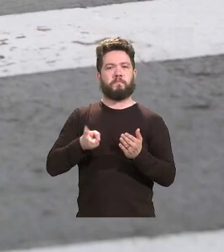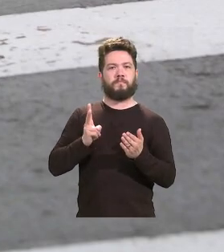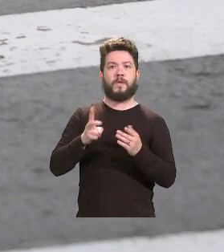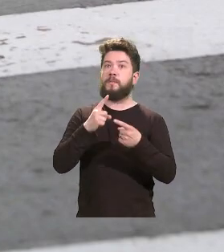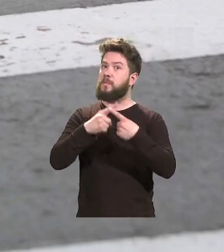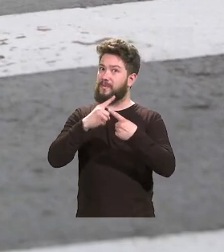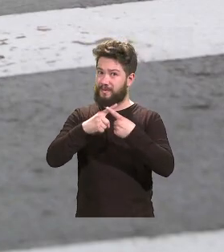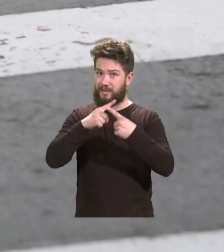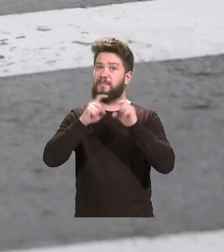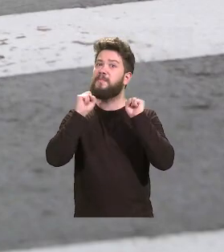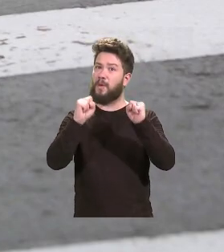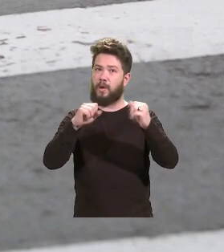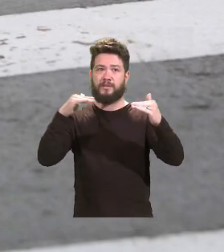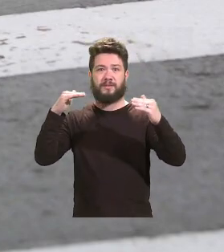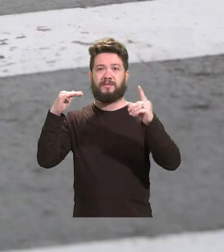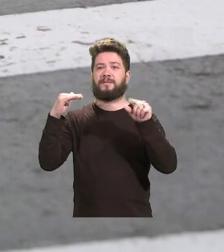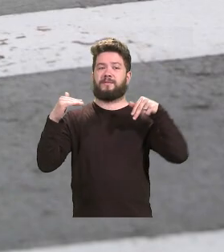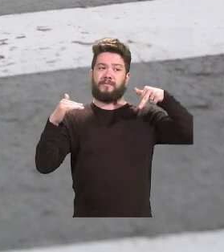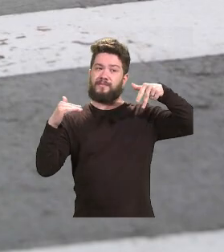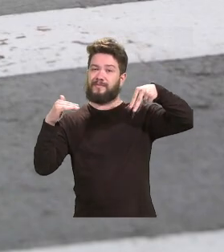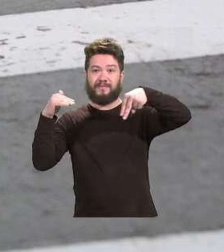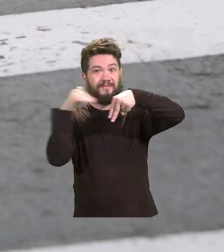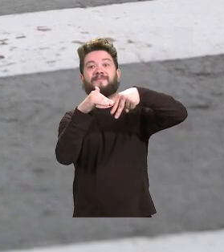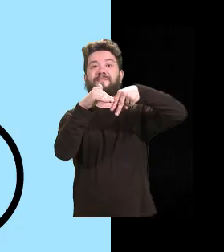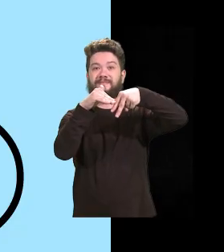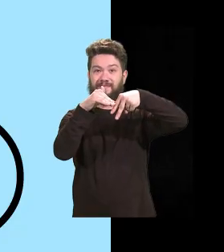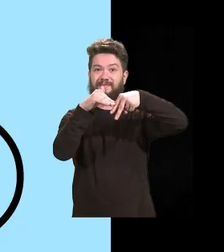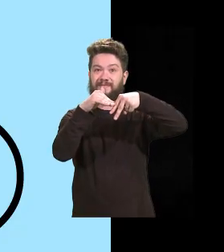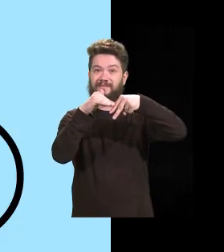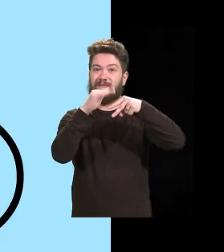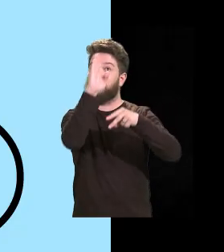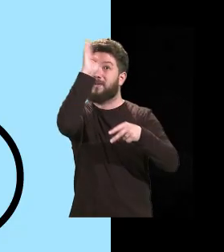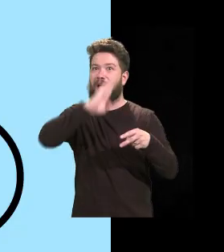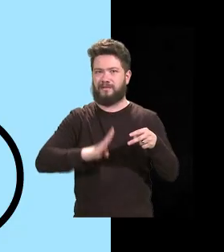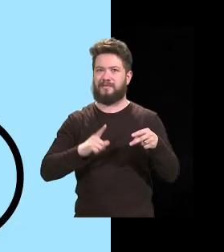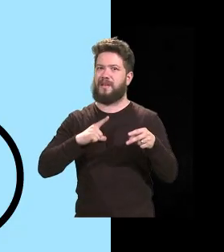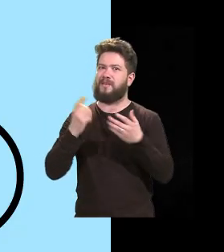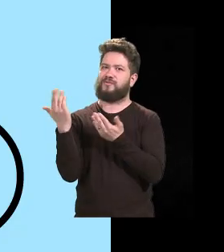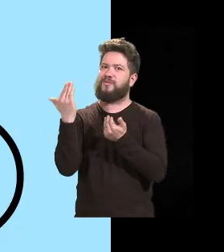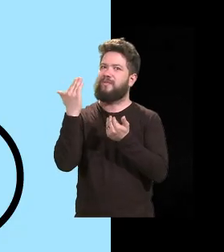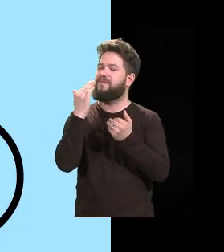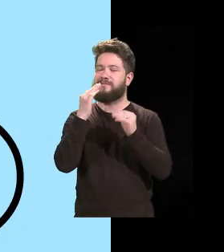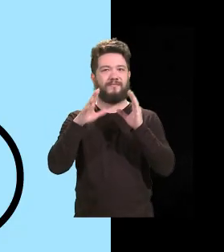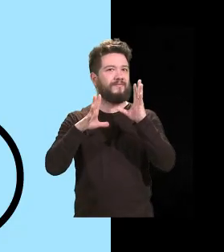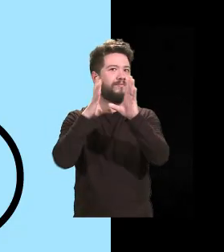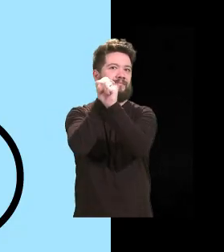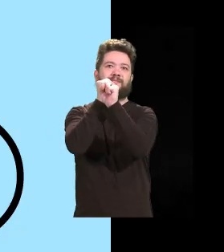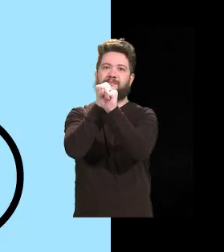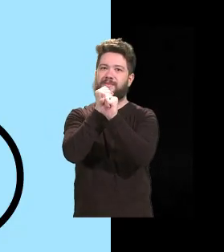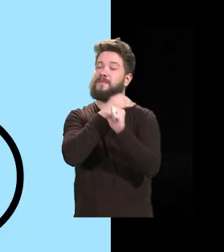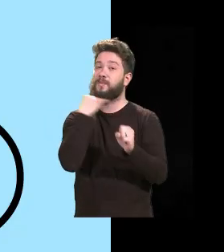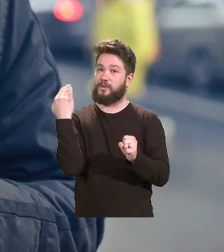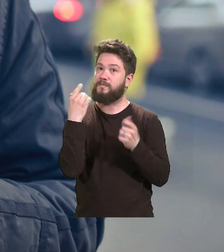atropelados no Brasil. Por isso, ver e ser visto são regras muito importantes.